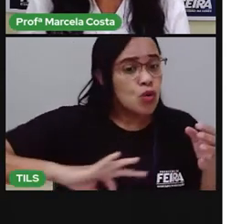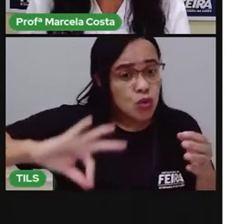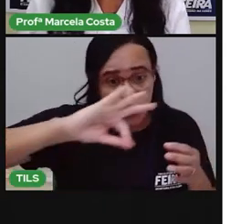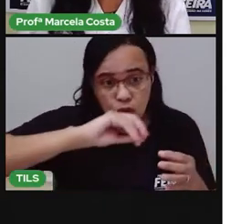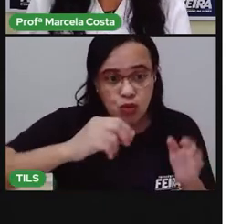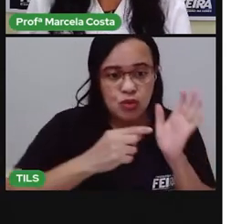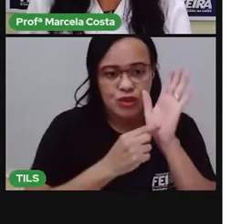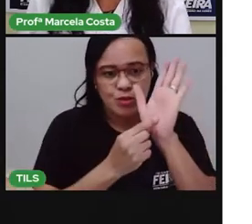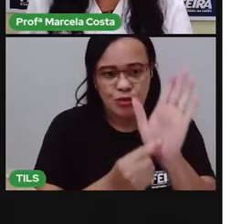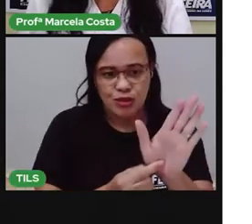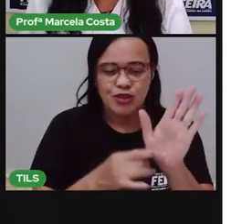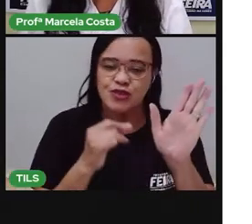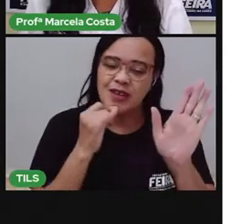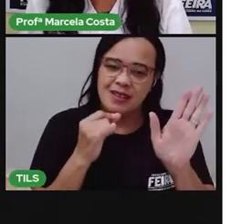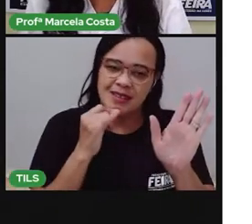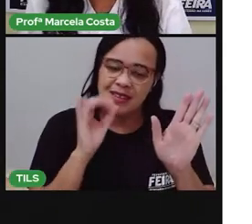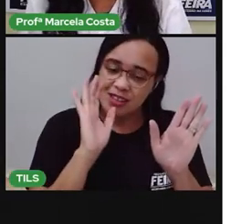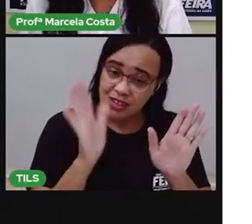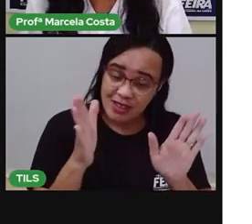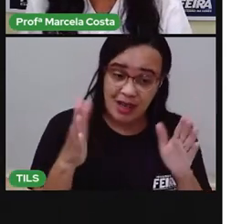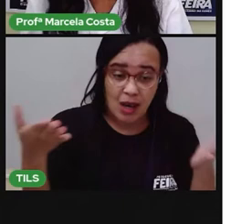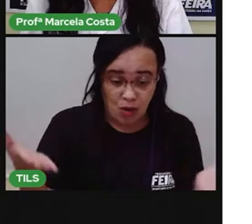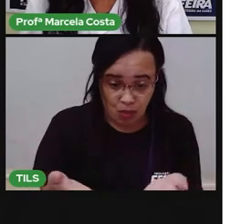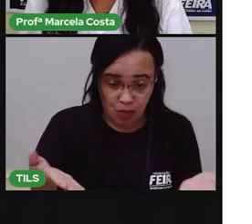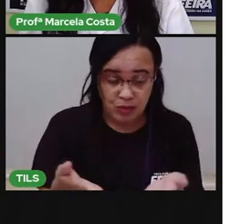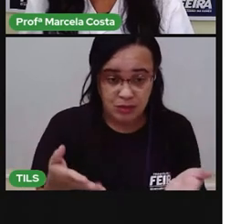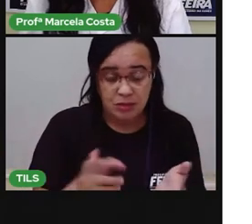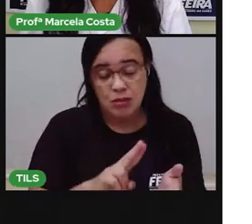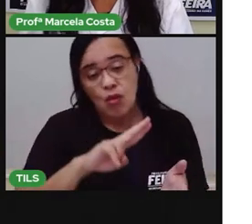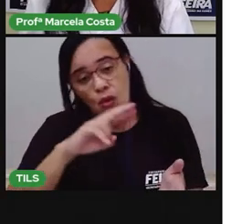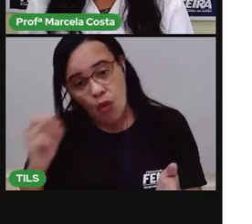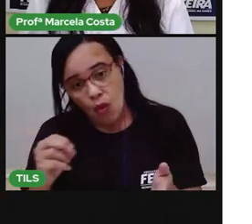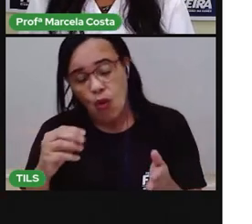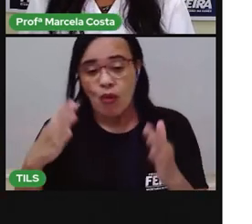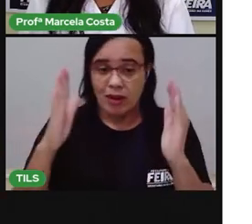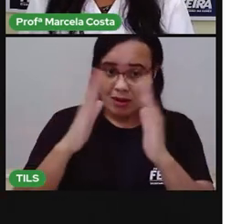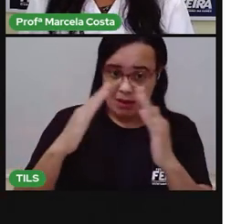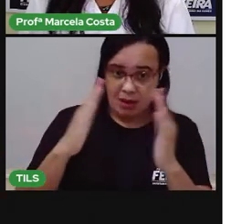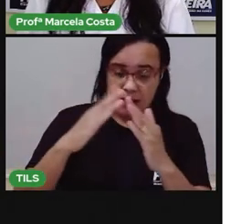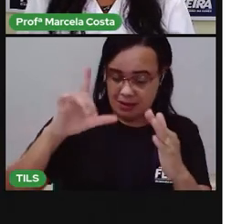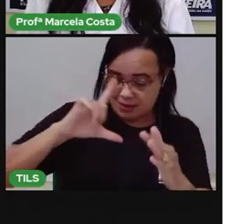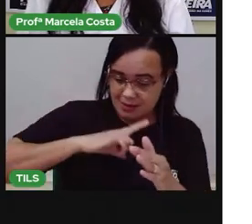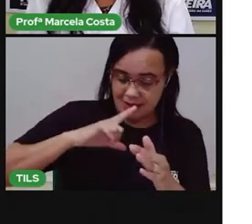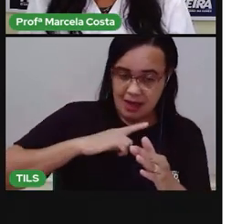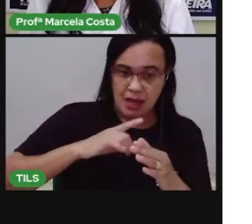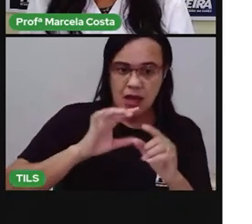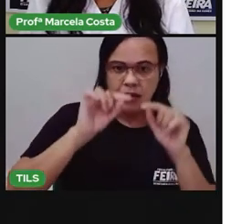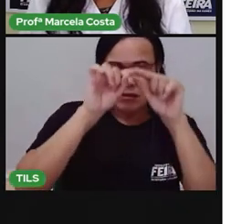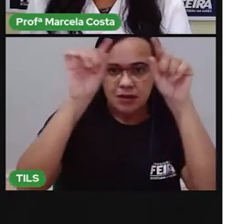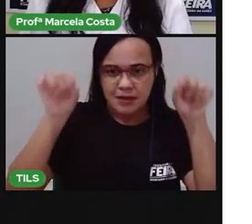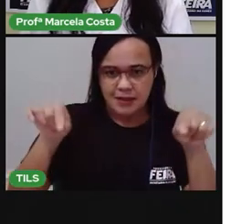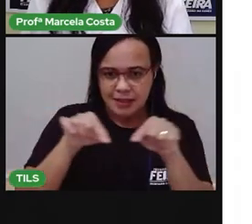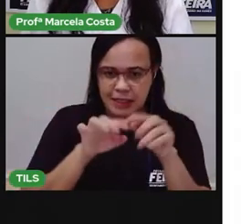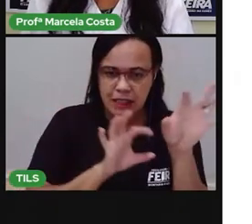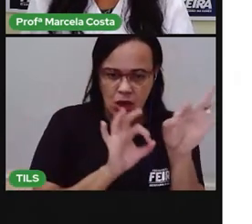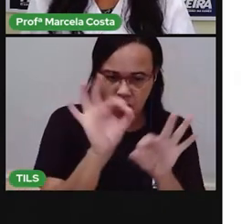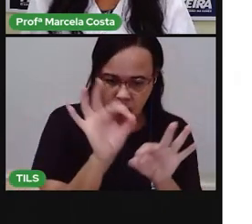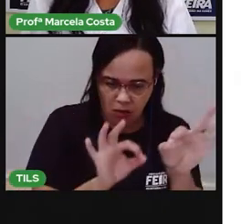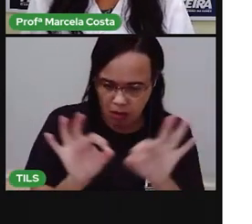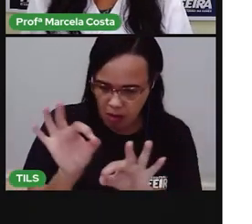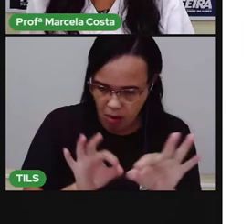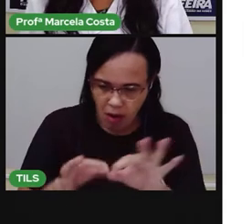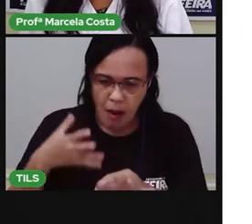mostrou aqui no exemplo, outros que você tem na sua casa. Capricha nesse painel, depois que terminar, tira uma